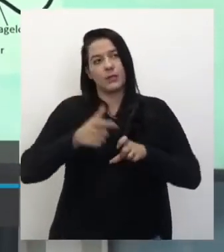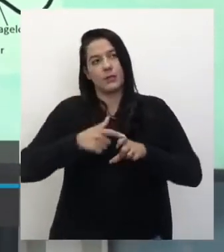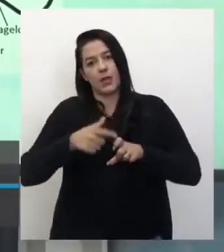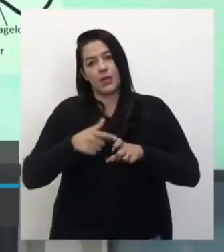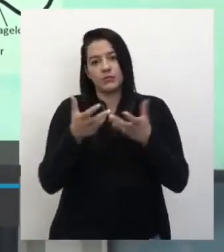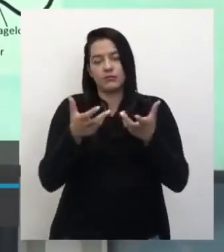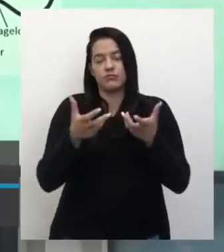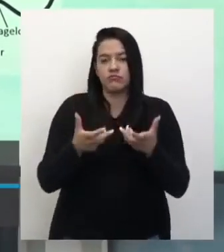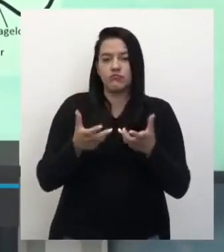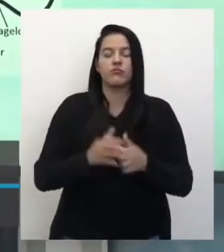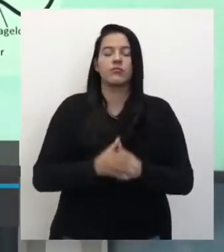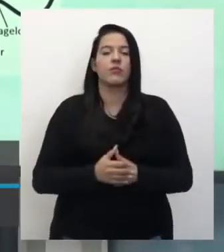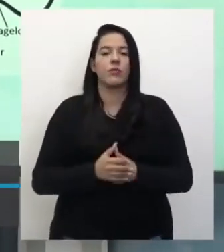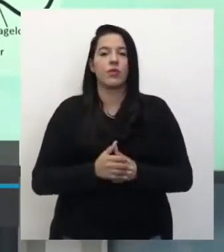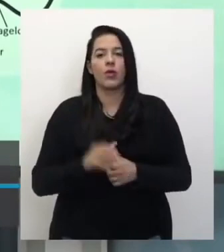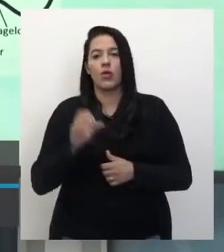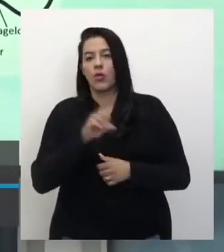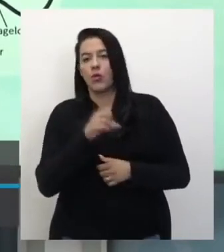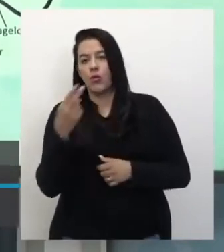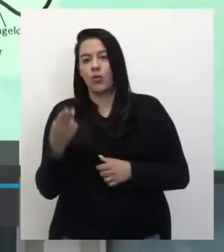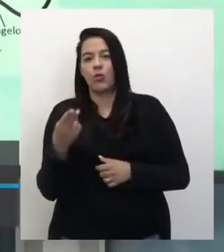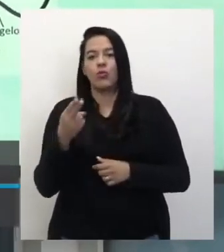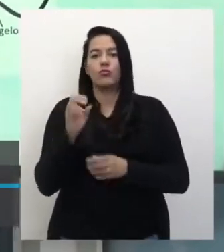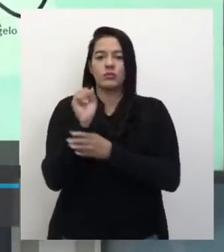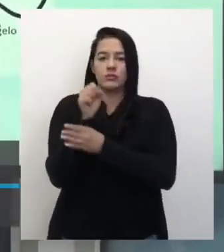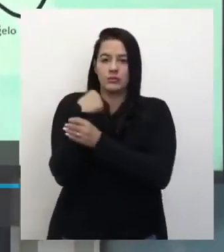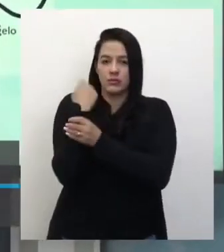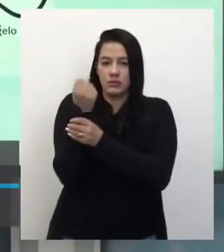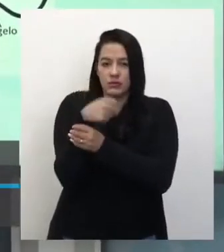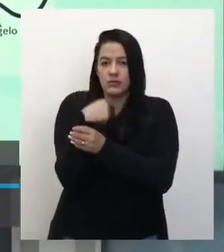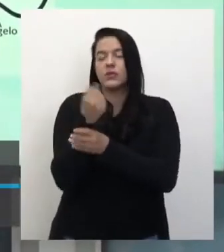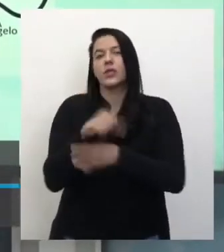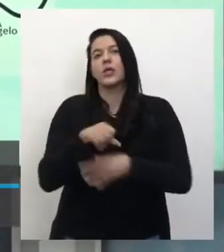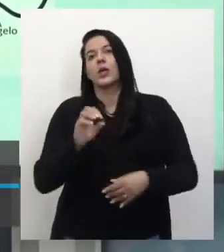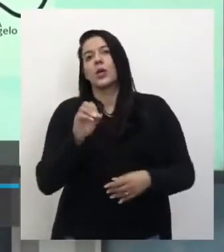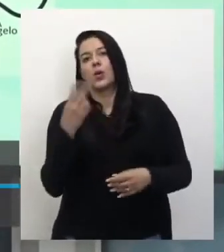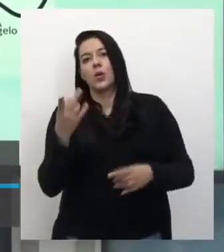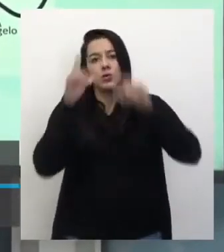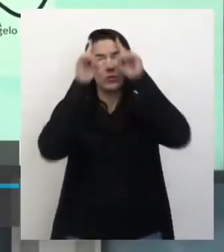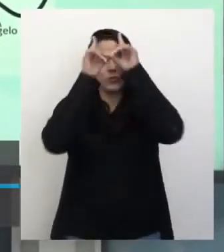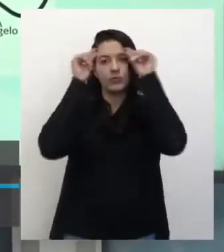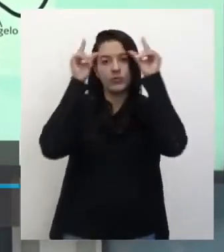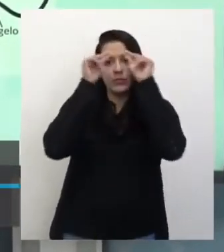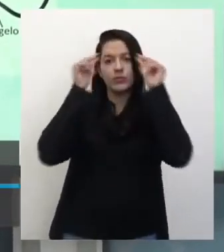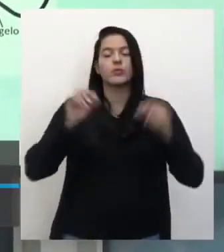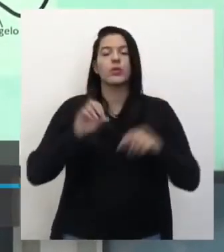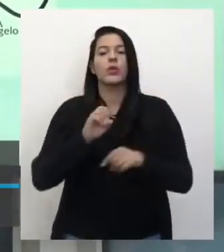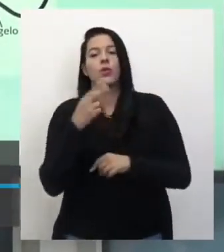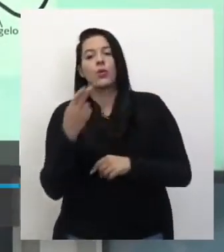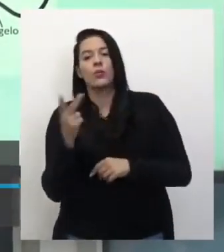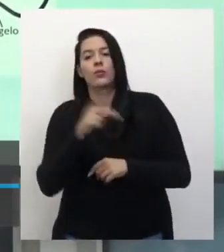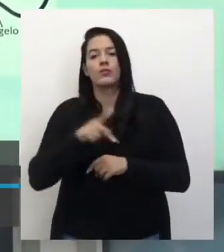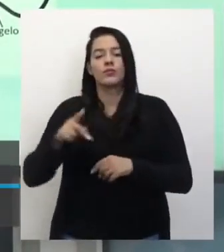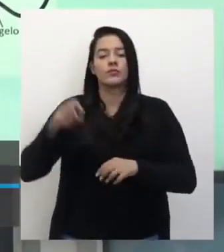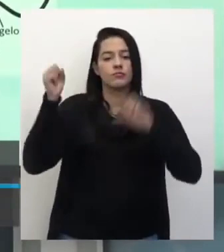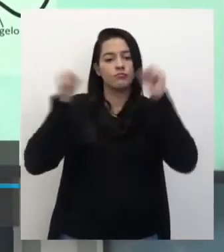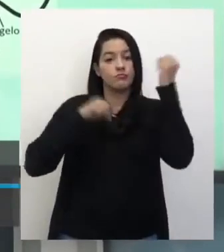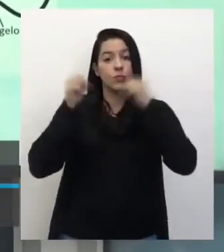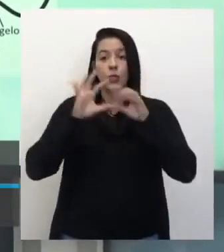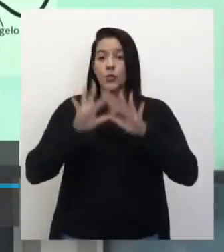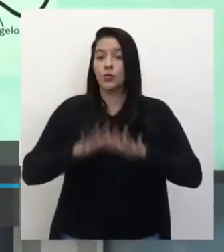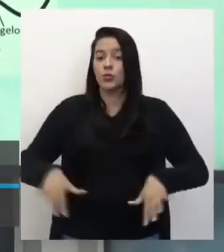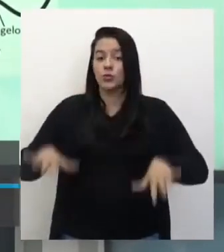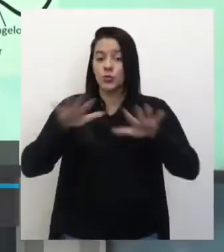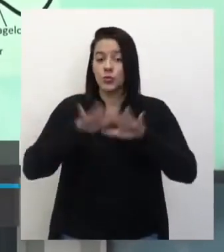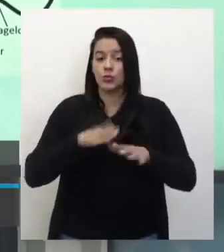você queira ser fisioterapeuta, você queira ser enfermeira, professor de educação física, bióloga. Todas essas áreas vão